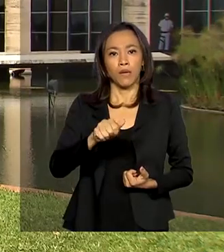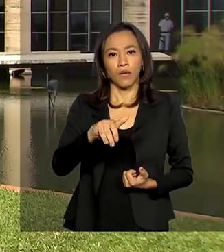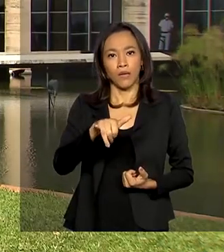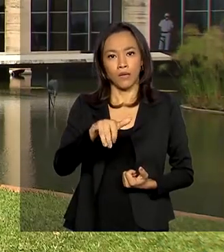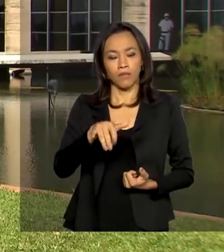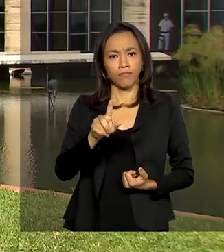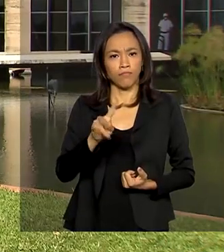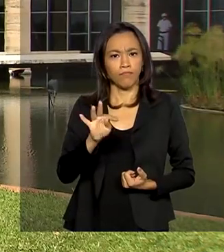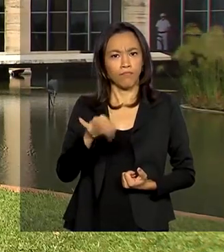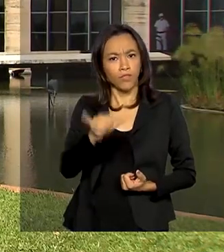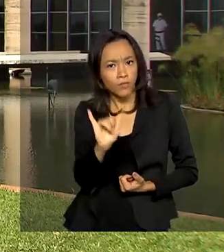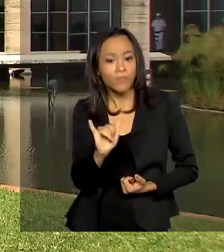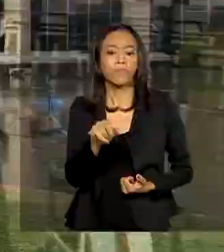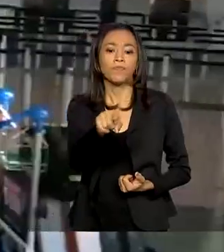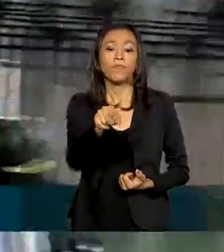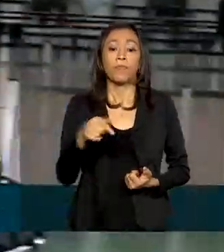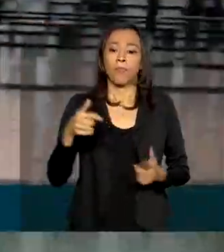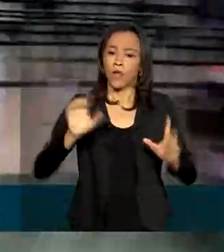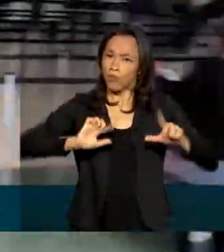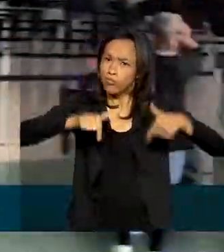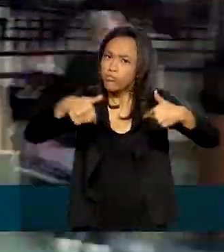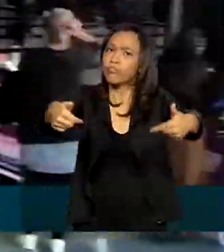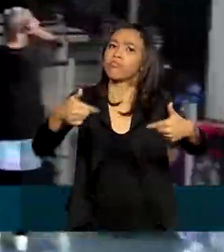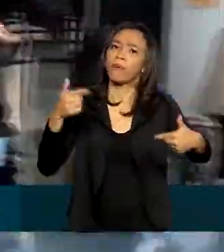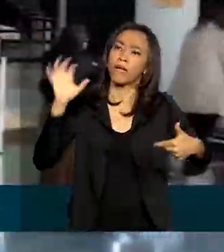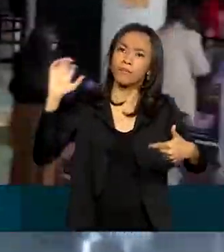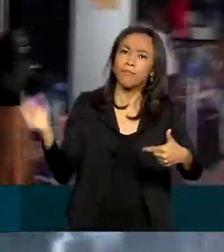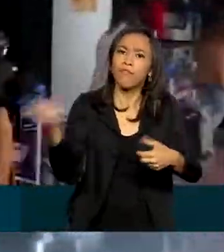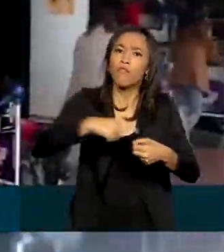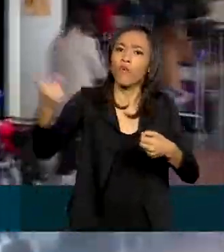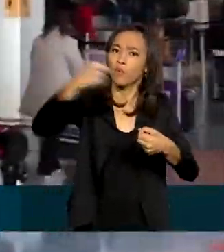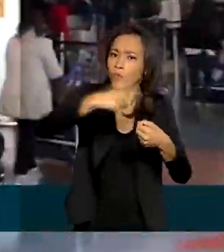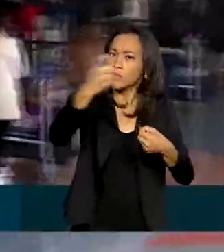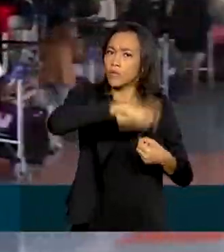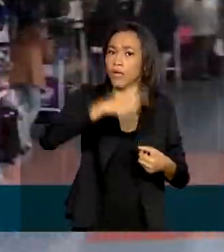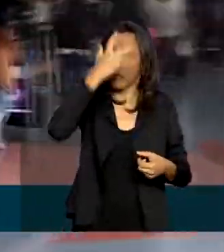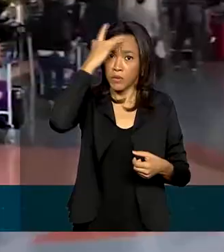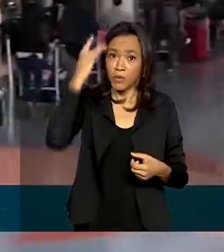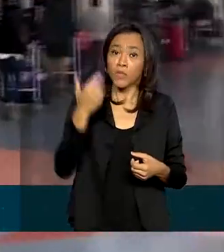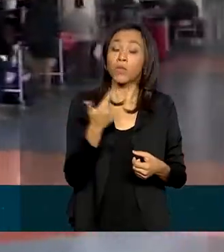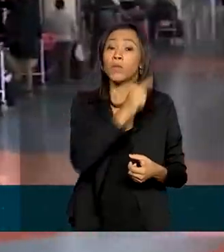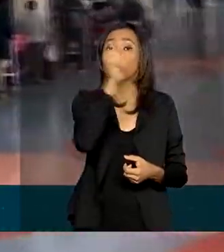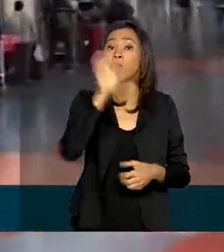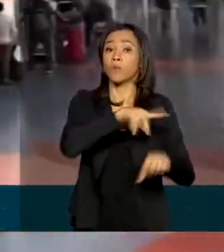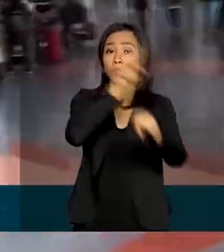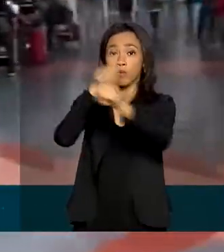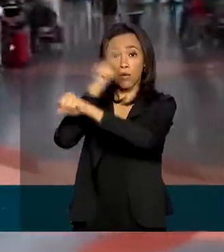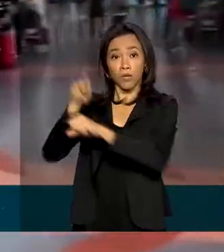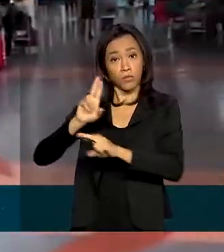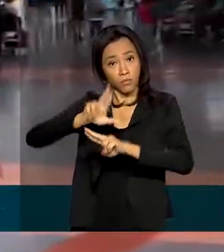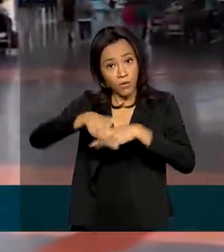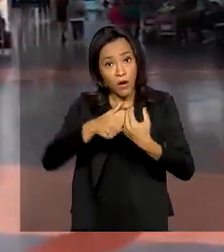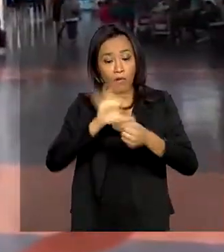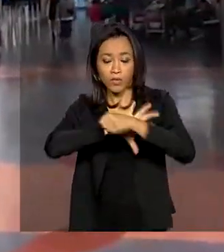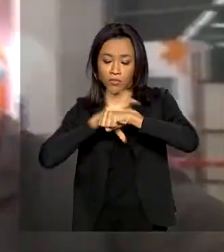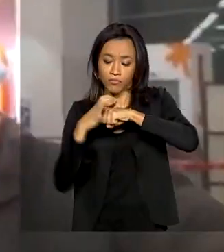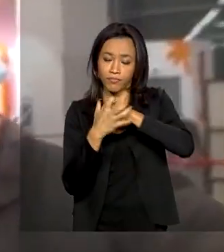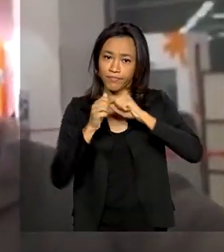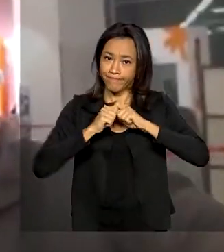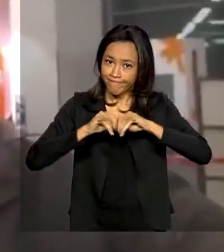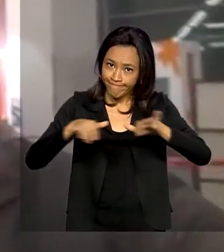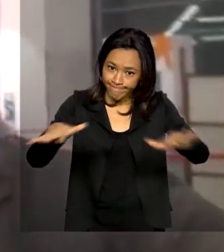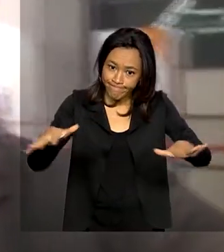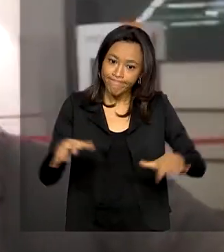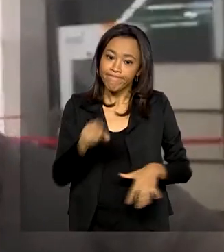O Itamaraty segue trabalhando para trazer de volta brasileiros que estão retidos em outros países por causa da crise do coronavírus.